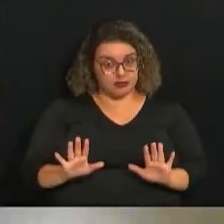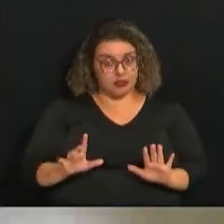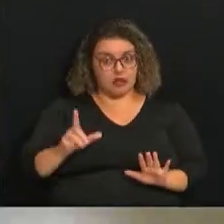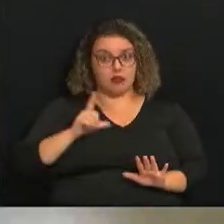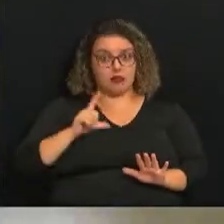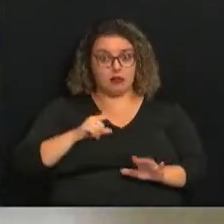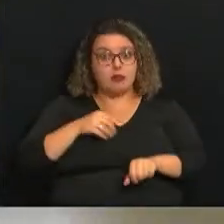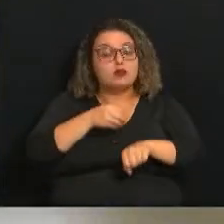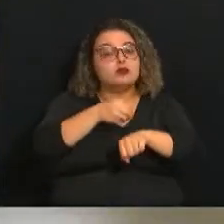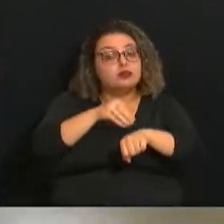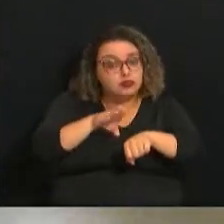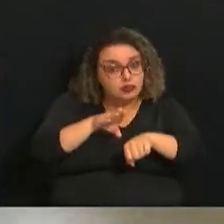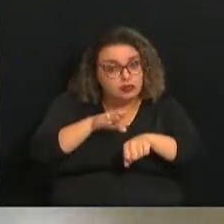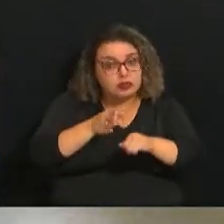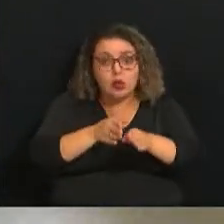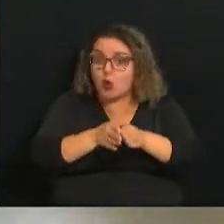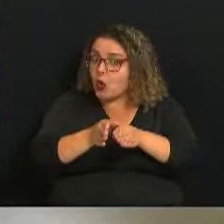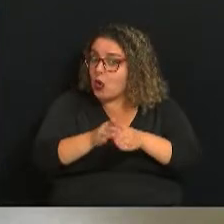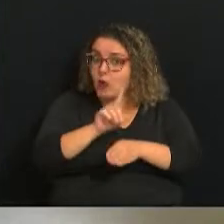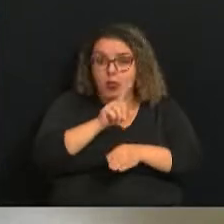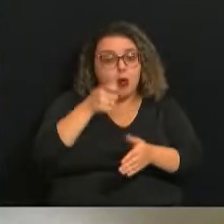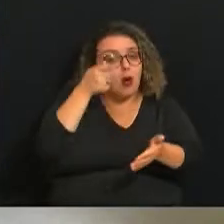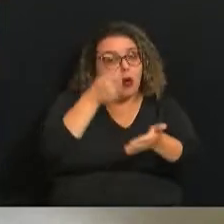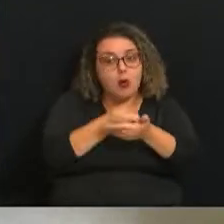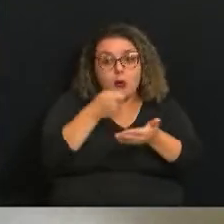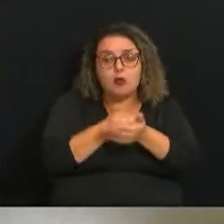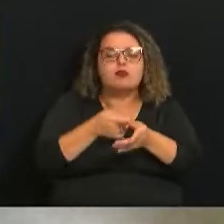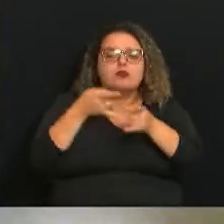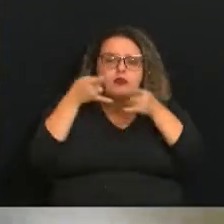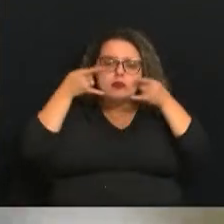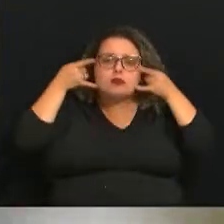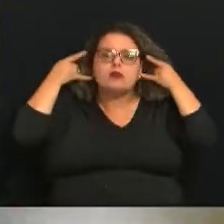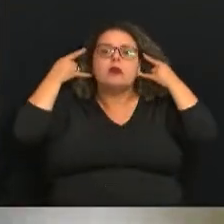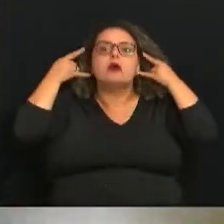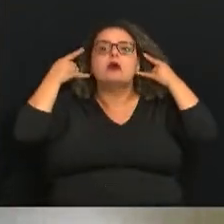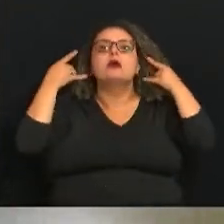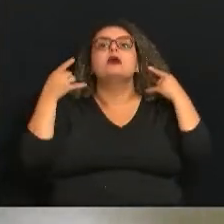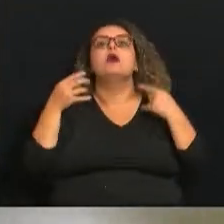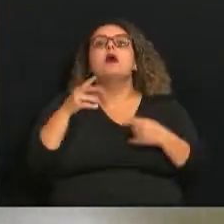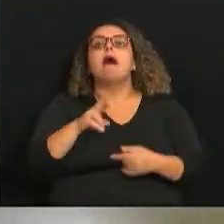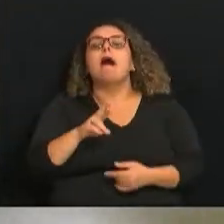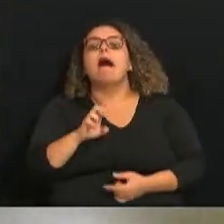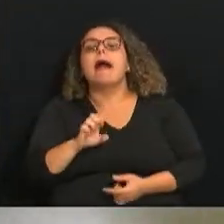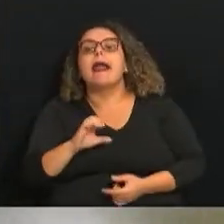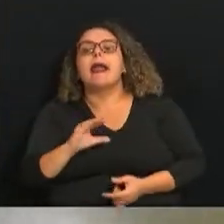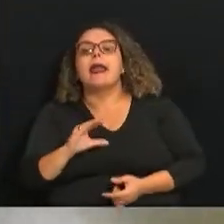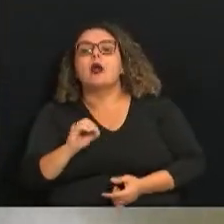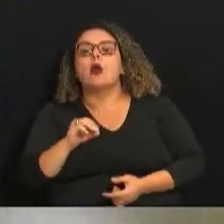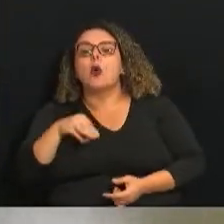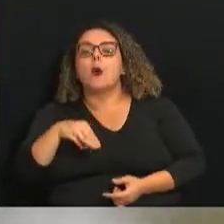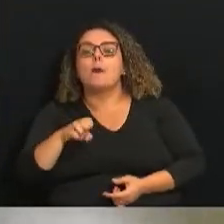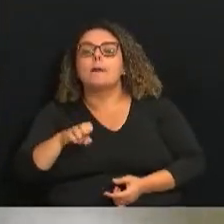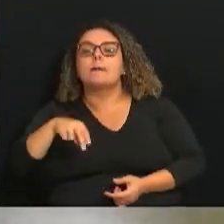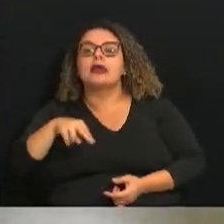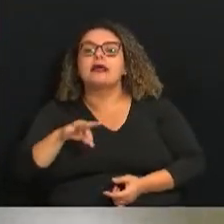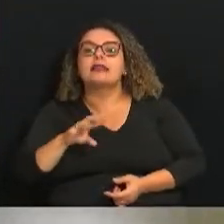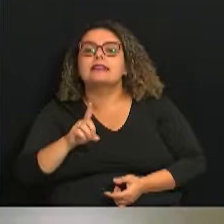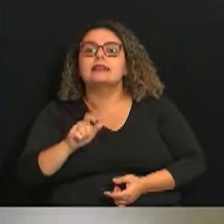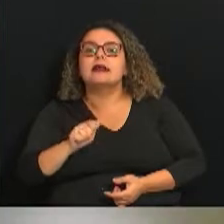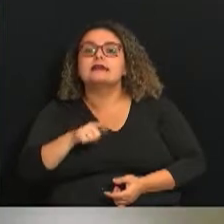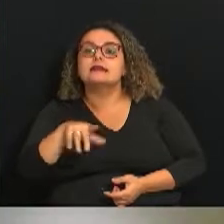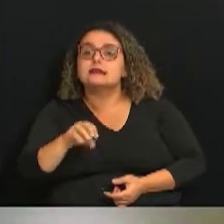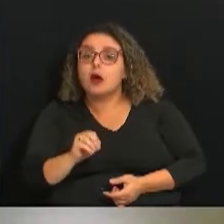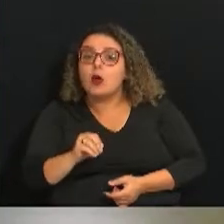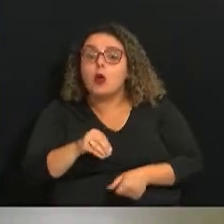recomendações. Não é obrigatoriedade do uso de máscara. São recomendações que o comitê científico mantém para determinadas